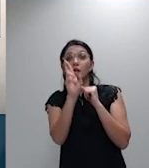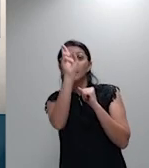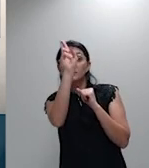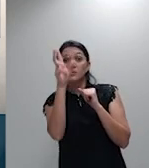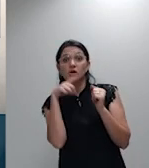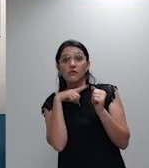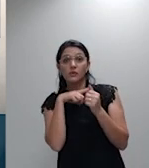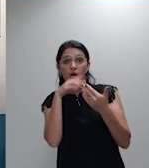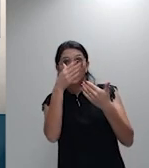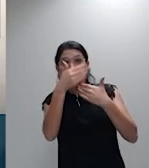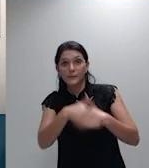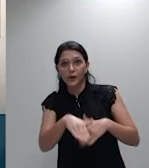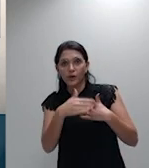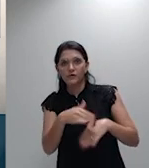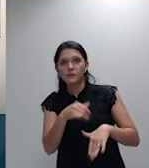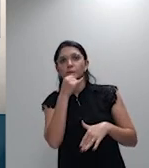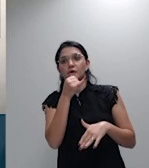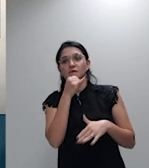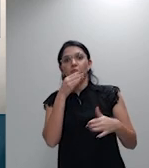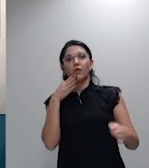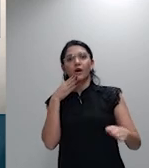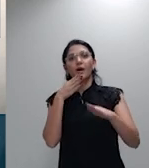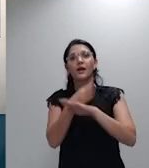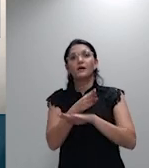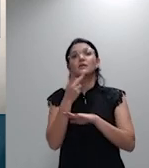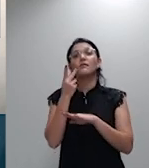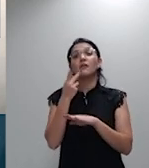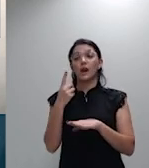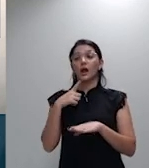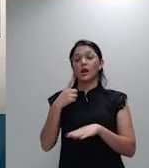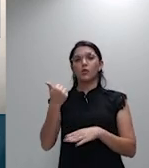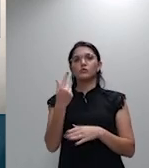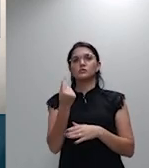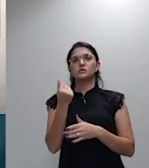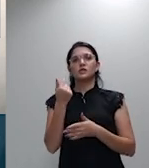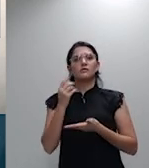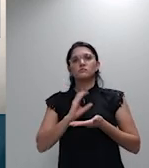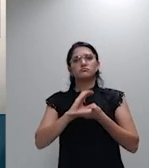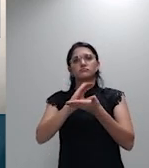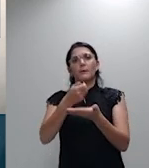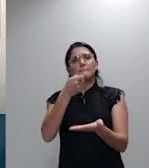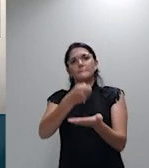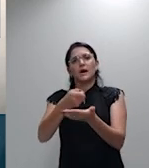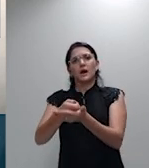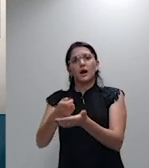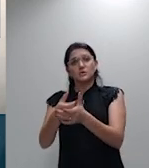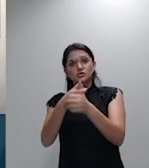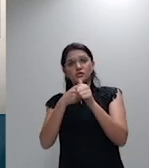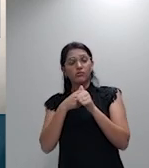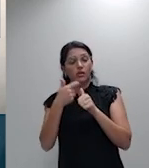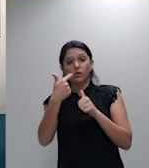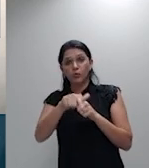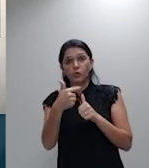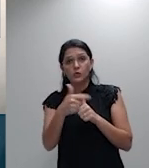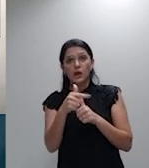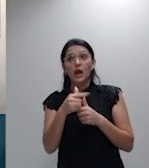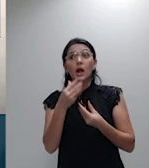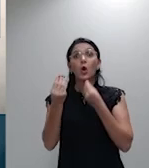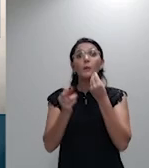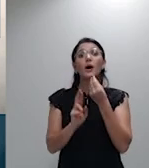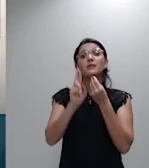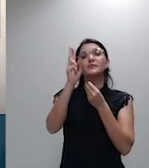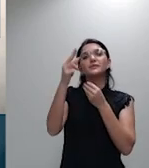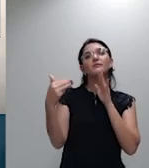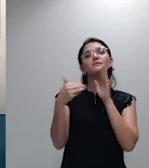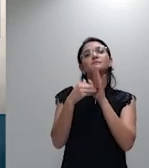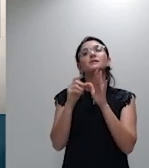ação para declarar a inexistência de débito, impugnando especificamente a autenticidade da assinatura aposta em contrato